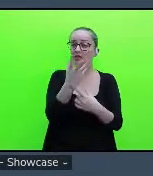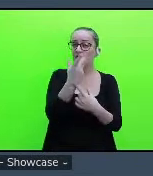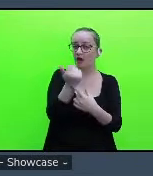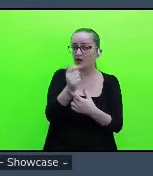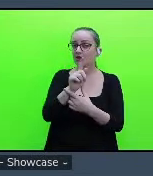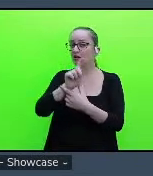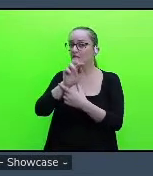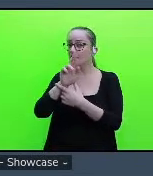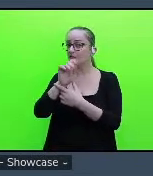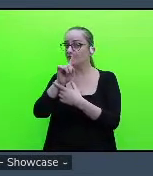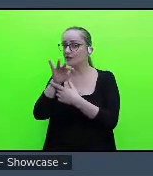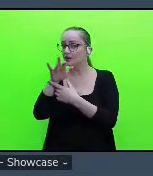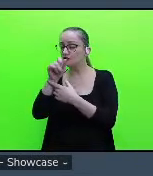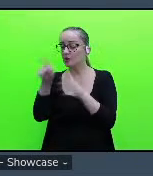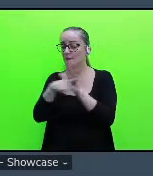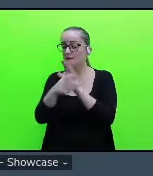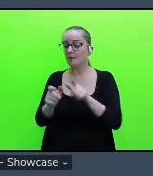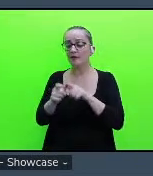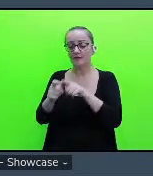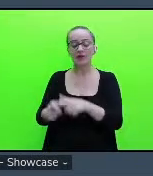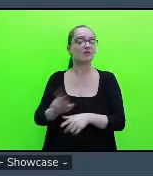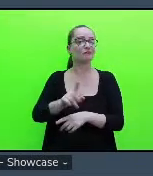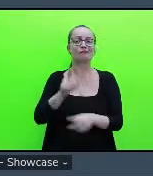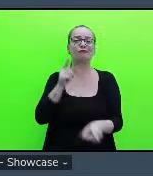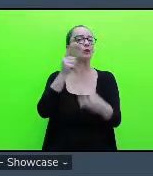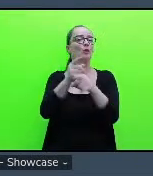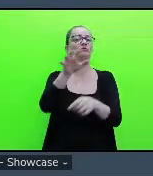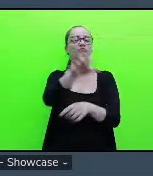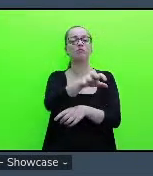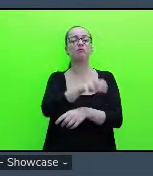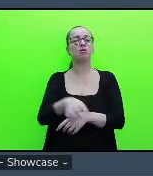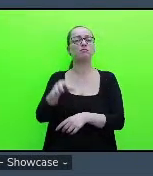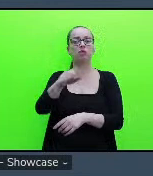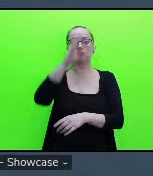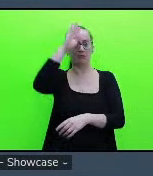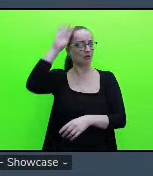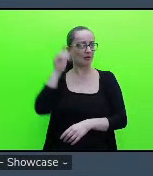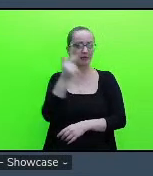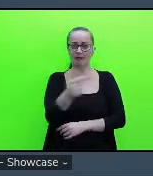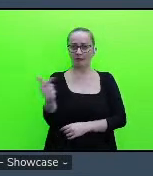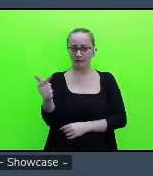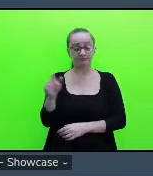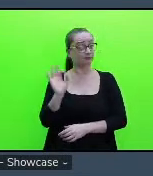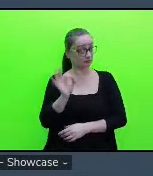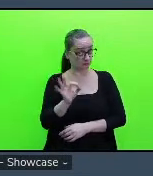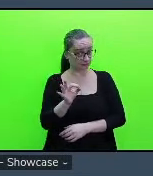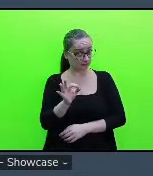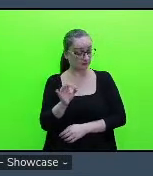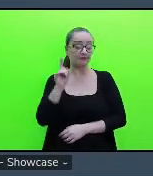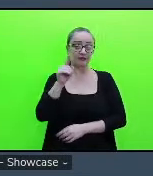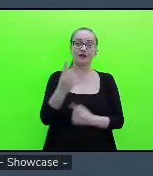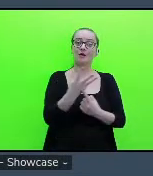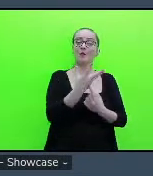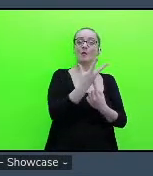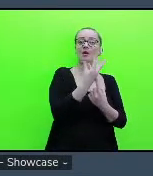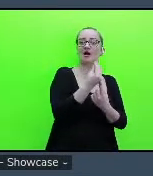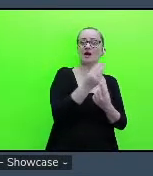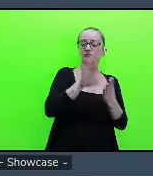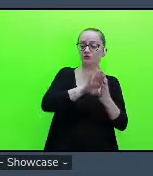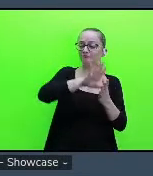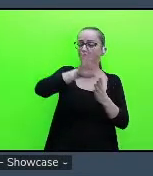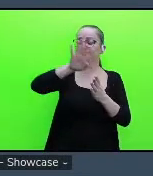essa voz periférica, não é encontrada nesses espaços acadêmicos, não é isso? É uma arte que ela é